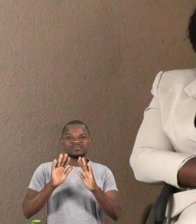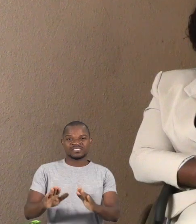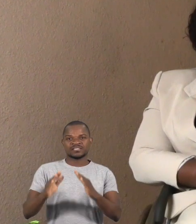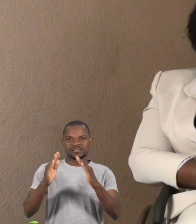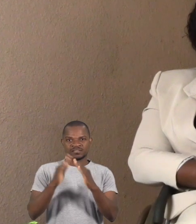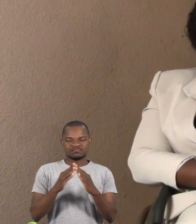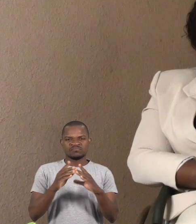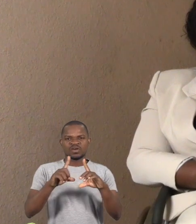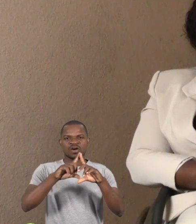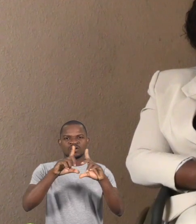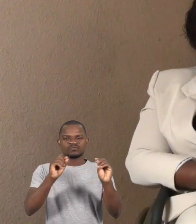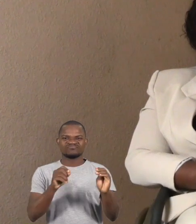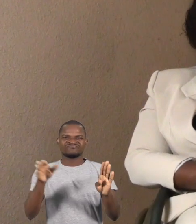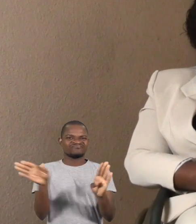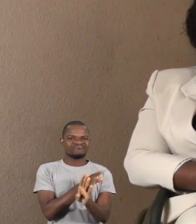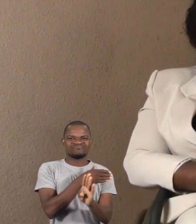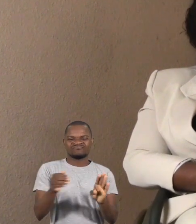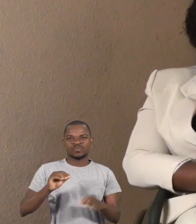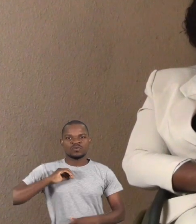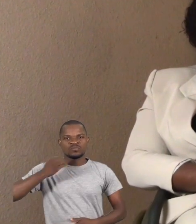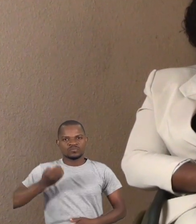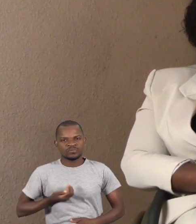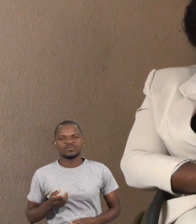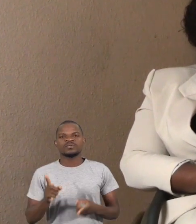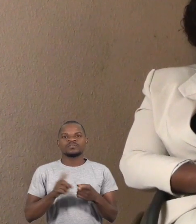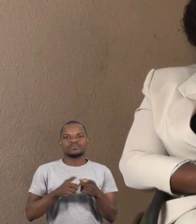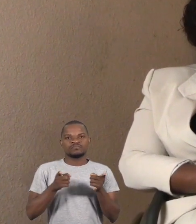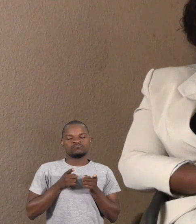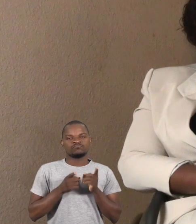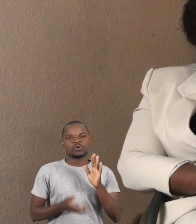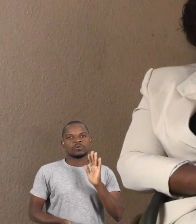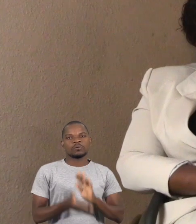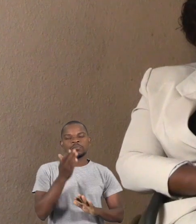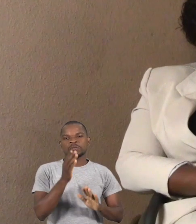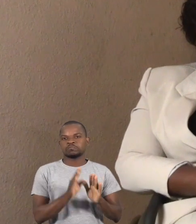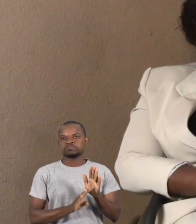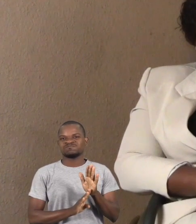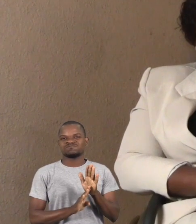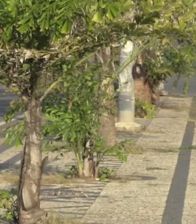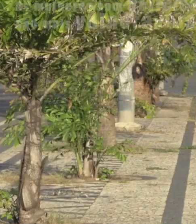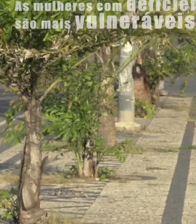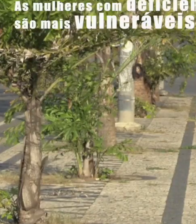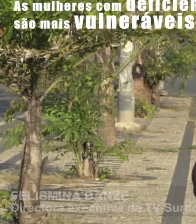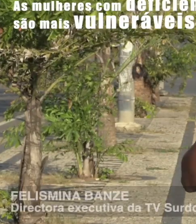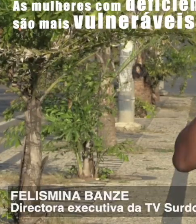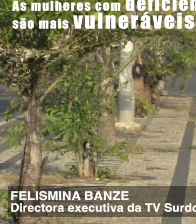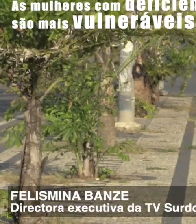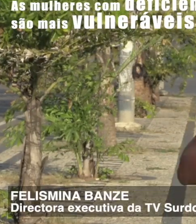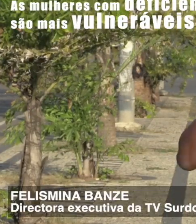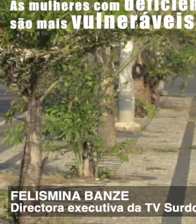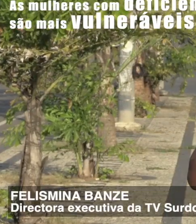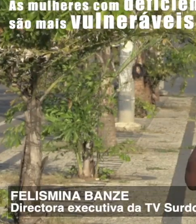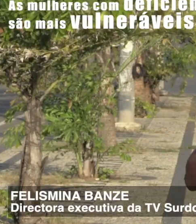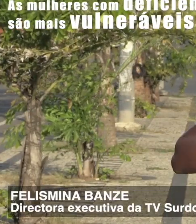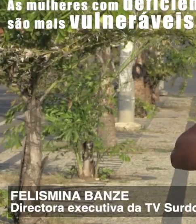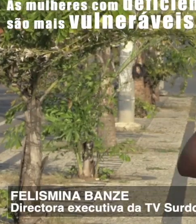Em situações de crise, os casos de violência contra as mulheres e raparigas tendem a aumentar. As mulheres com deficiência